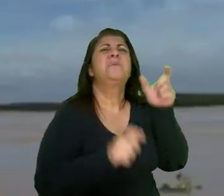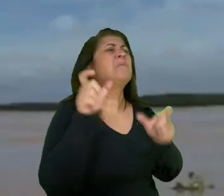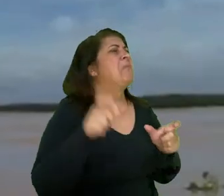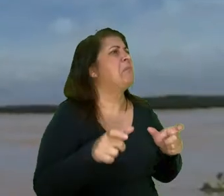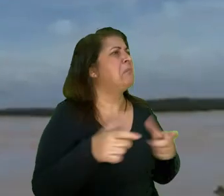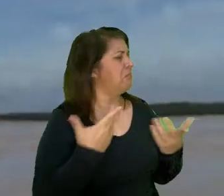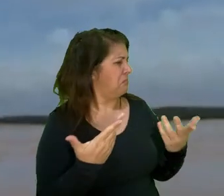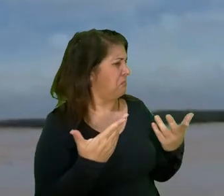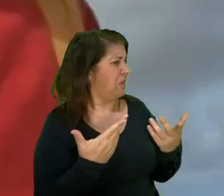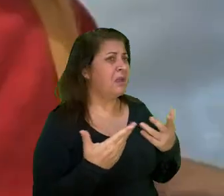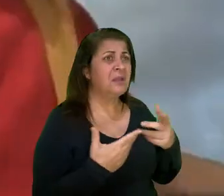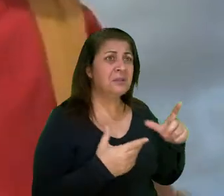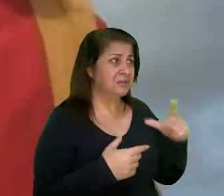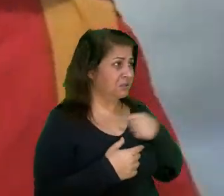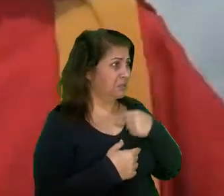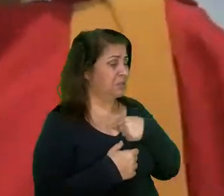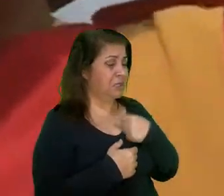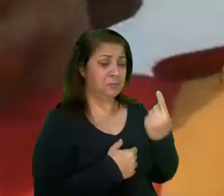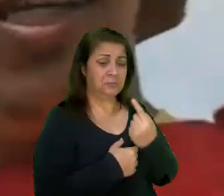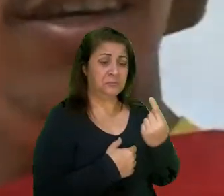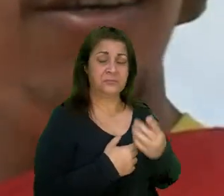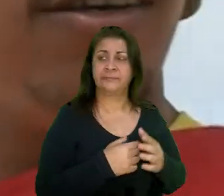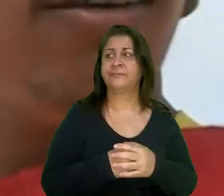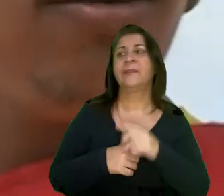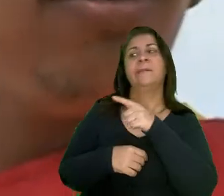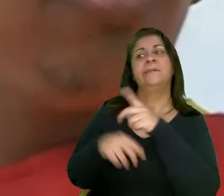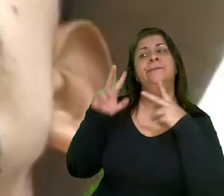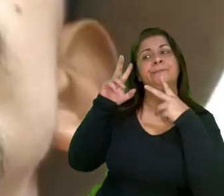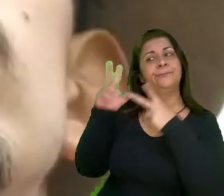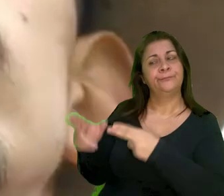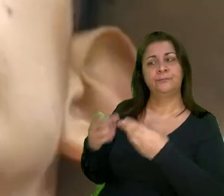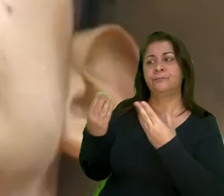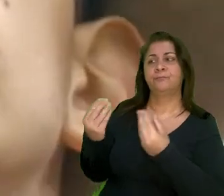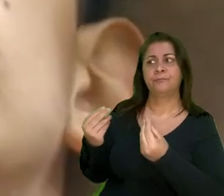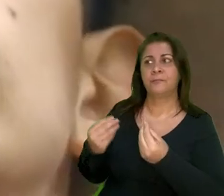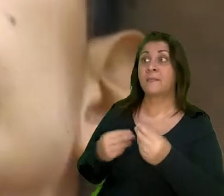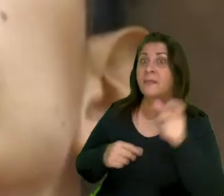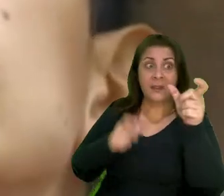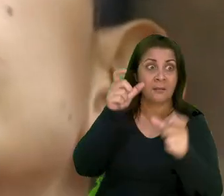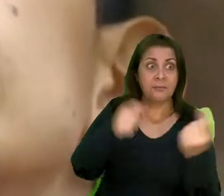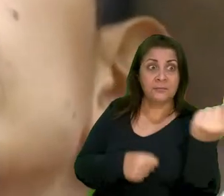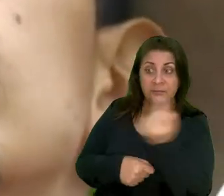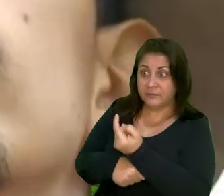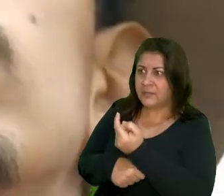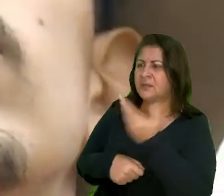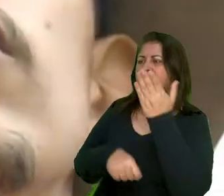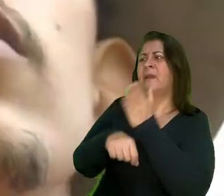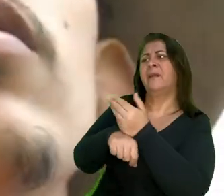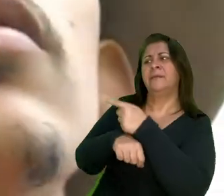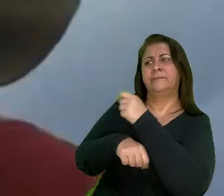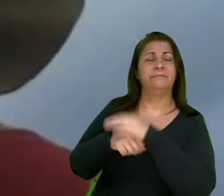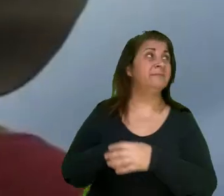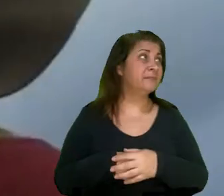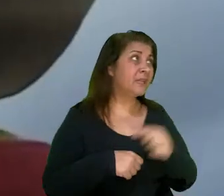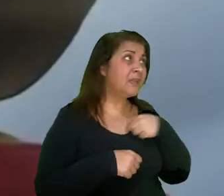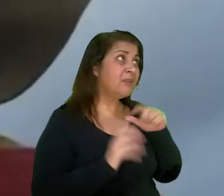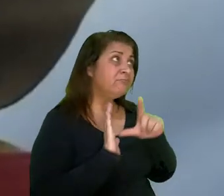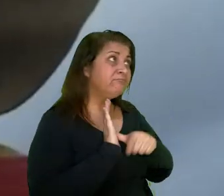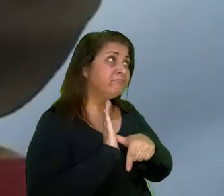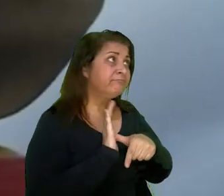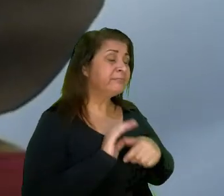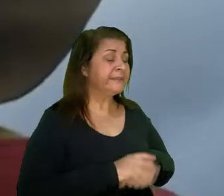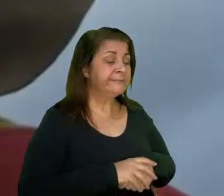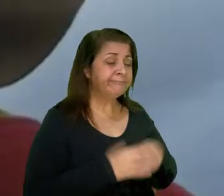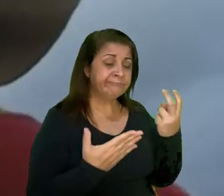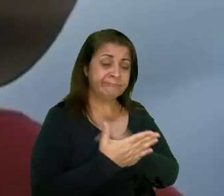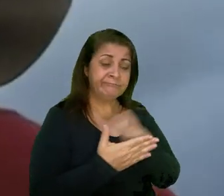raio de homem é esse? Só tem eu aqui? Você dormiu demais. Muita gente esteve aqui antes de você. Cheguei tarde,